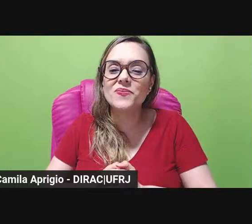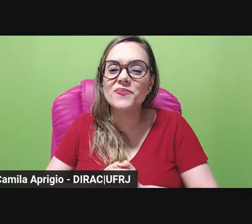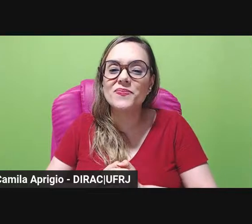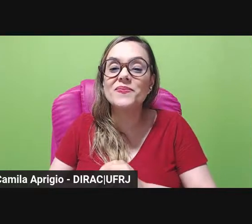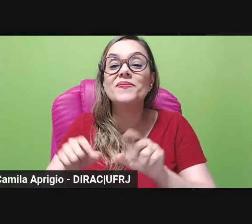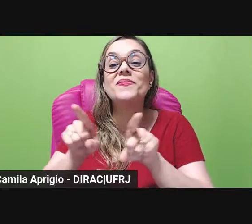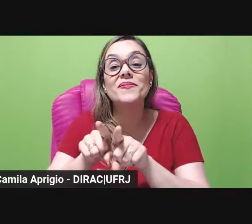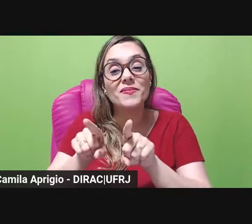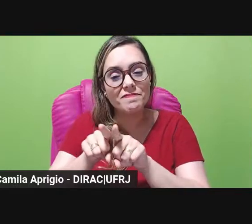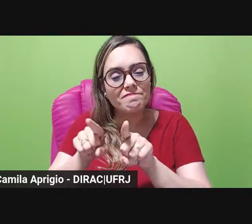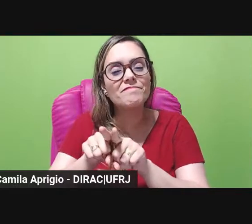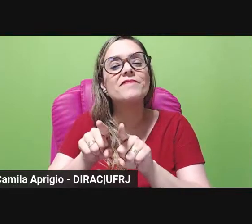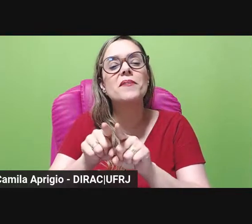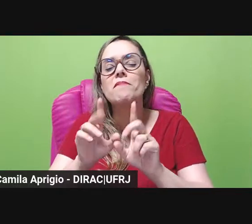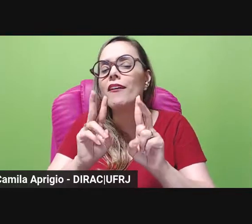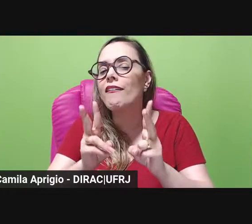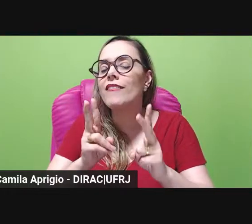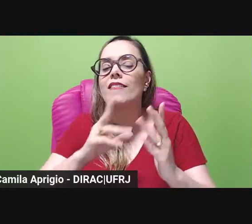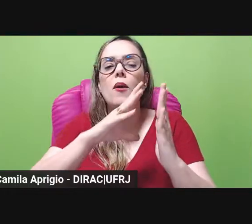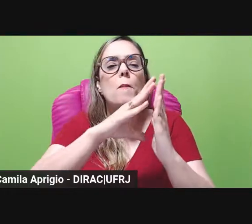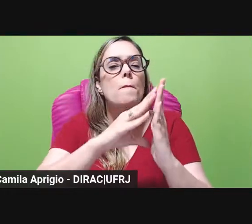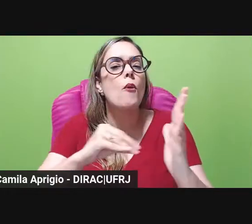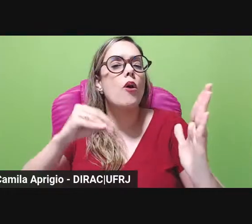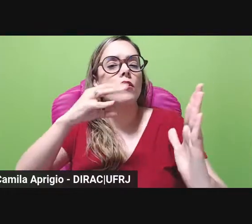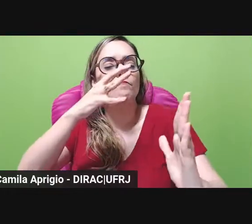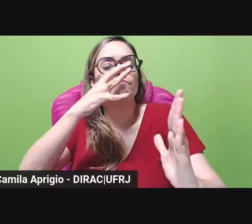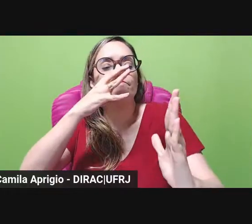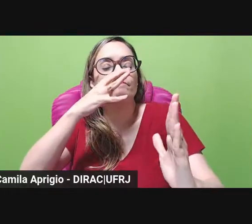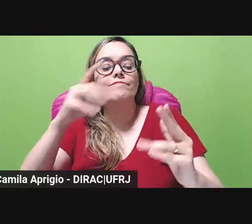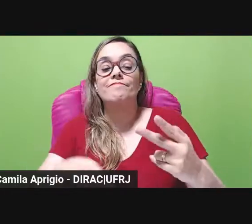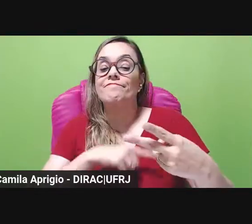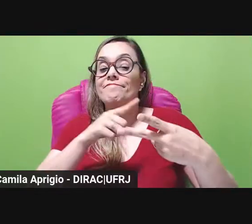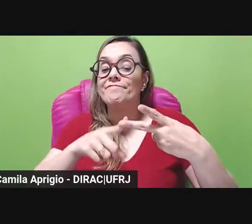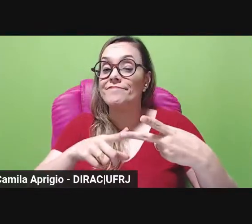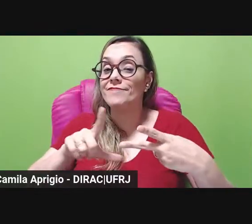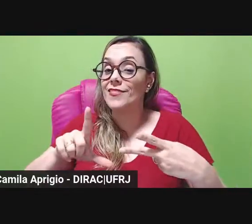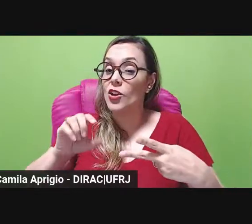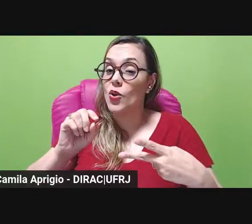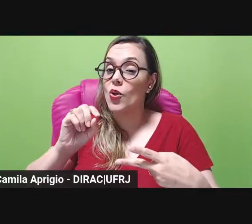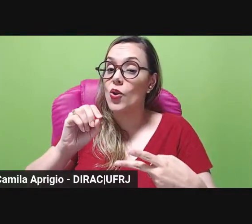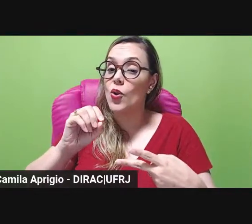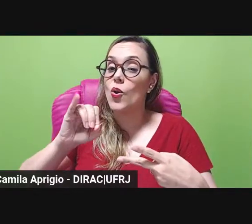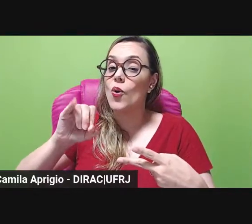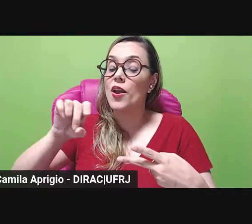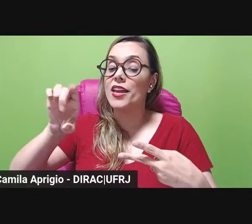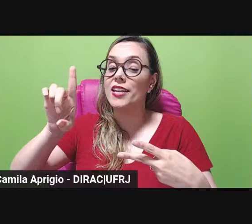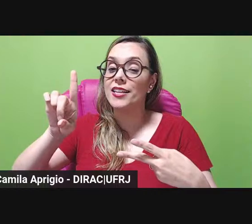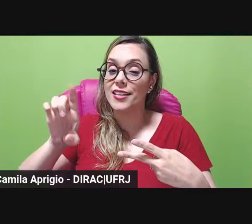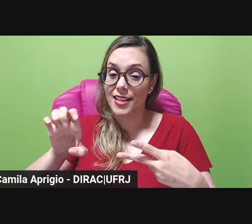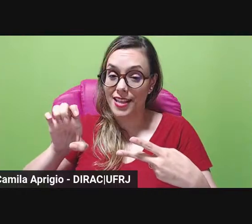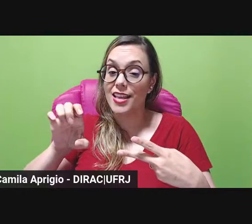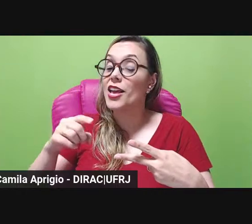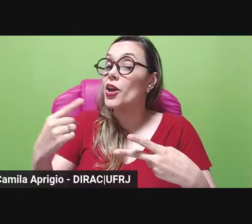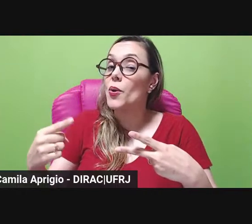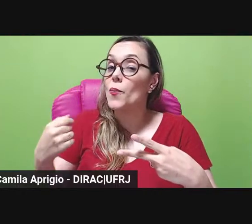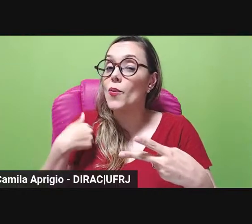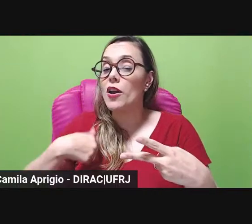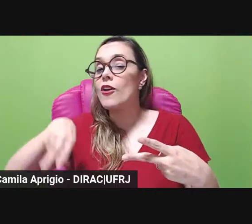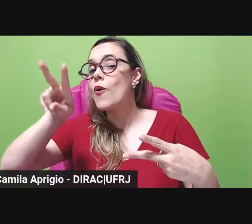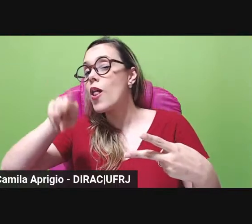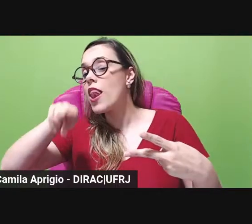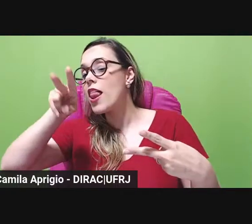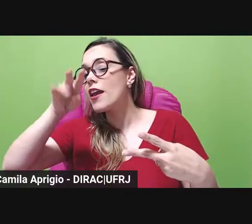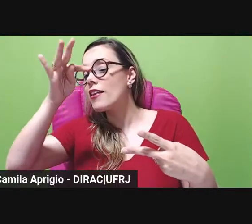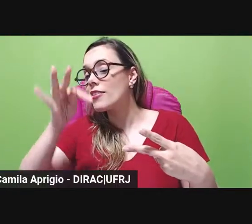em sua exemplaridade e a Loide que eu já conhecia pela leitura de seus textos e que agora tenho prazer